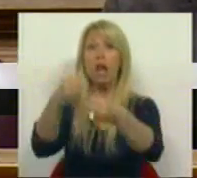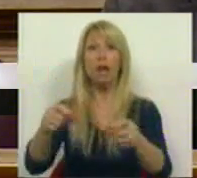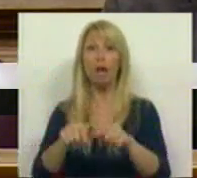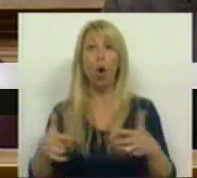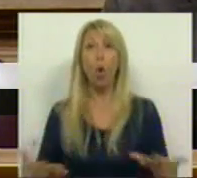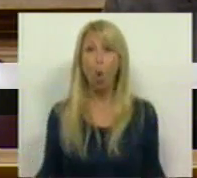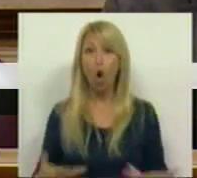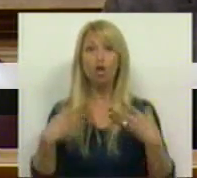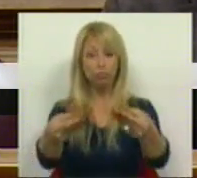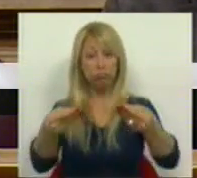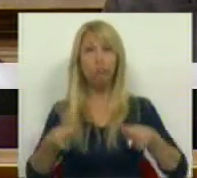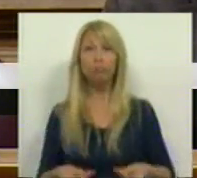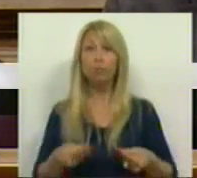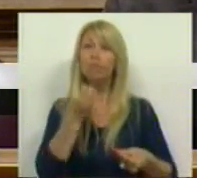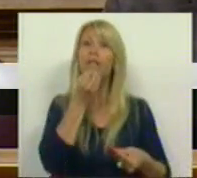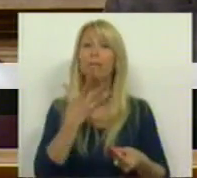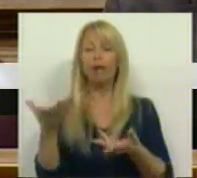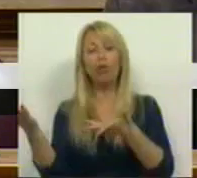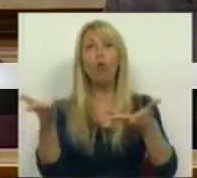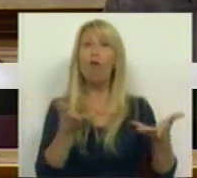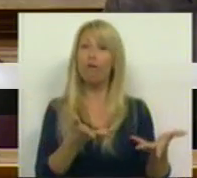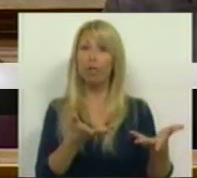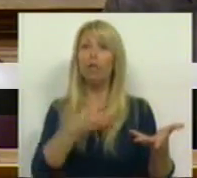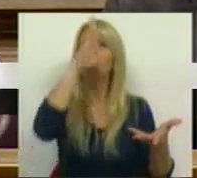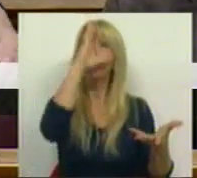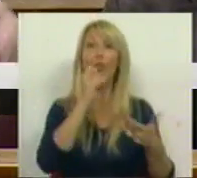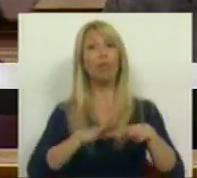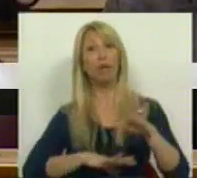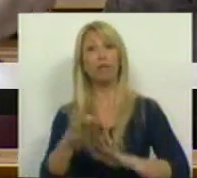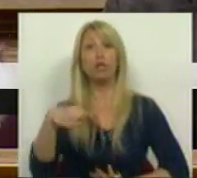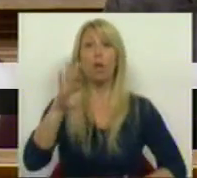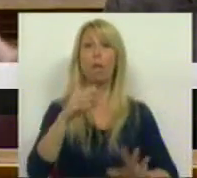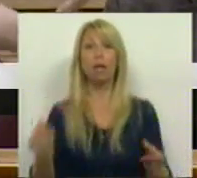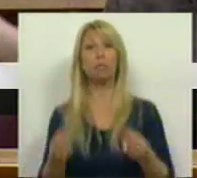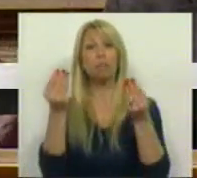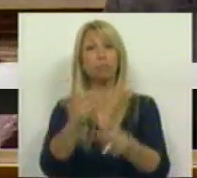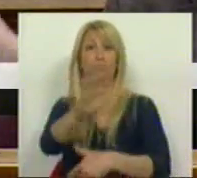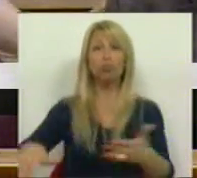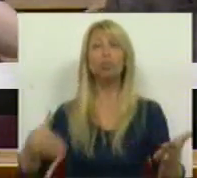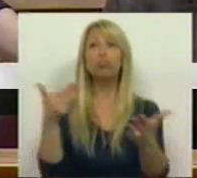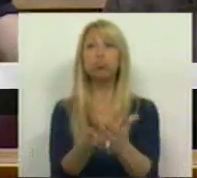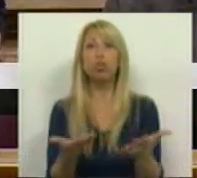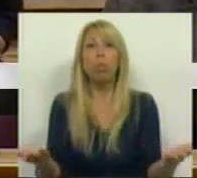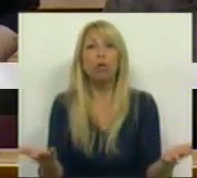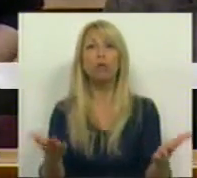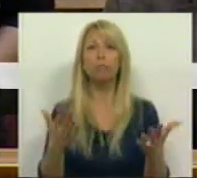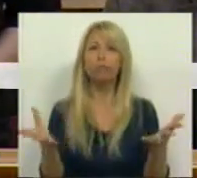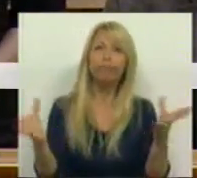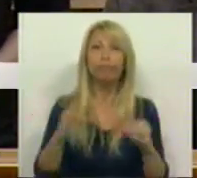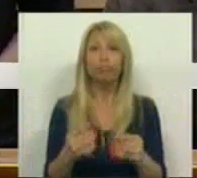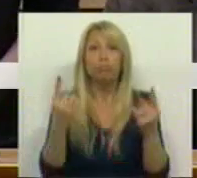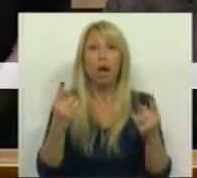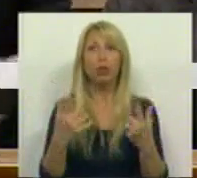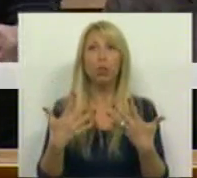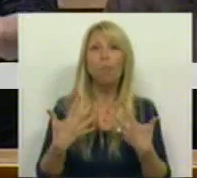recebeu o simpático convite que o Governo fez ao PS para entregar as suas propostas e, portanto, há mais aqui um equívoco que não